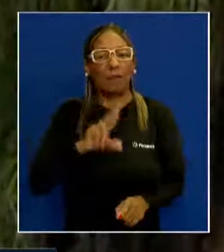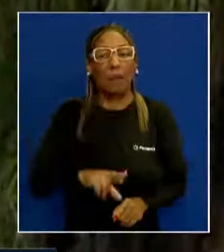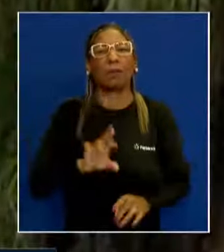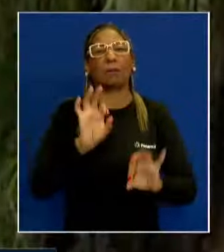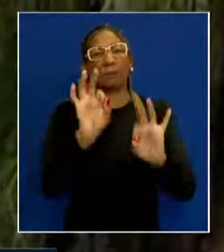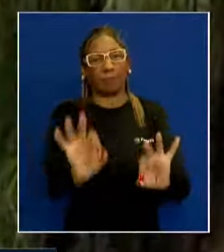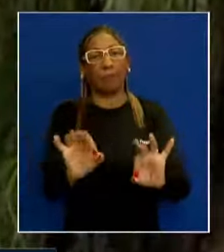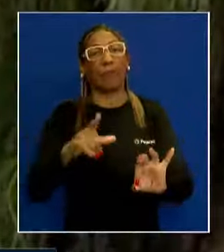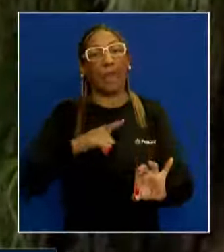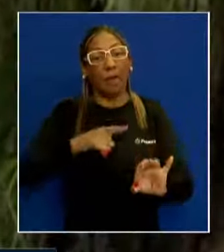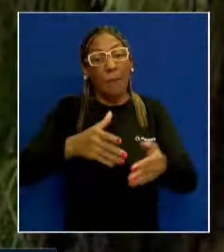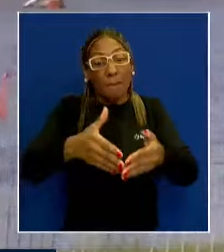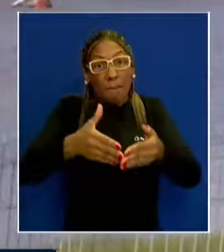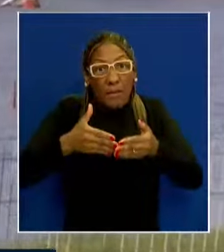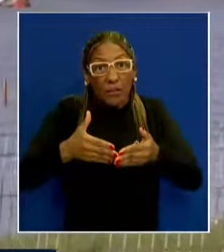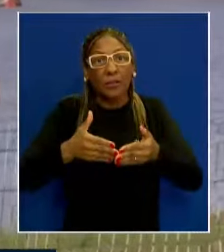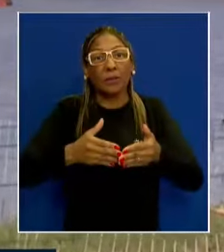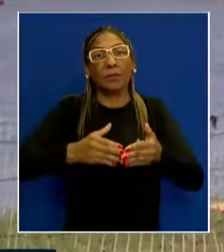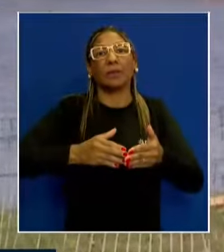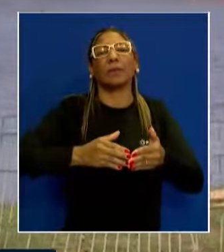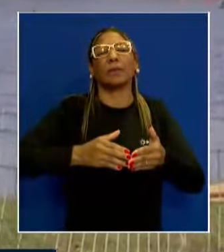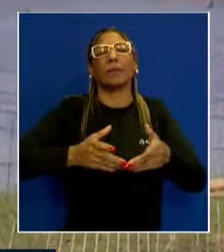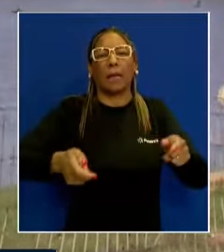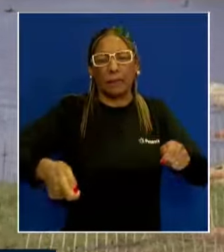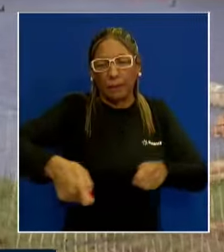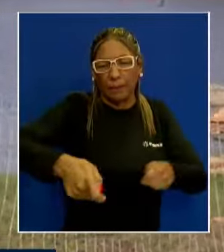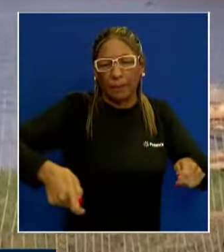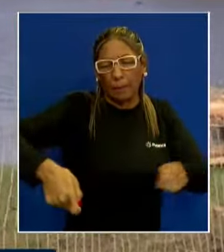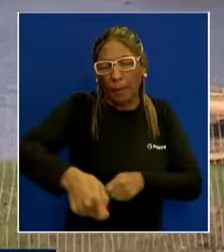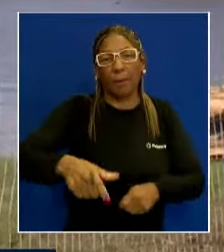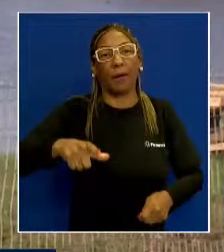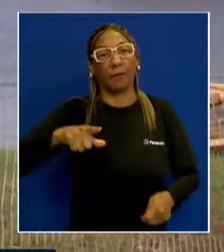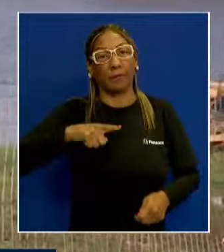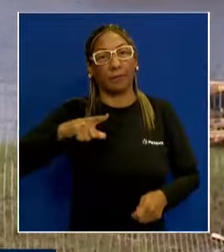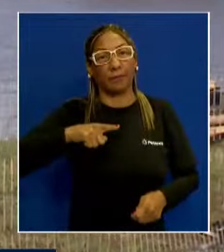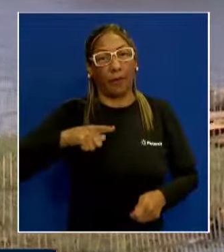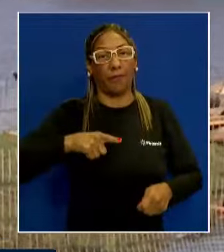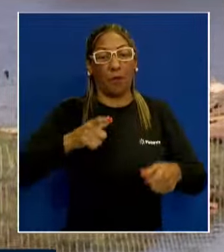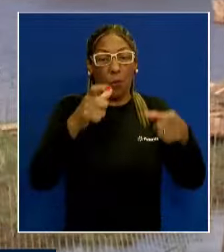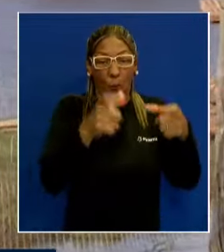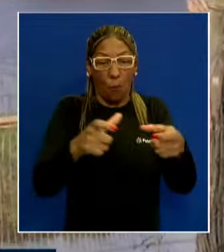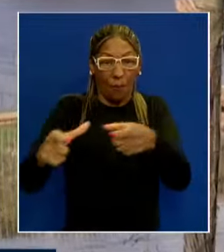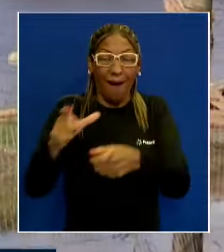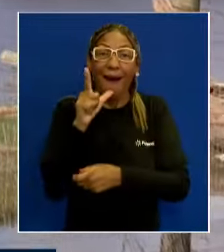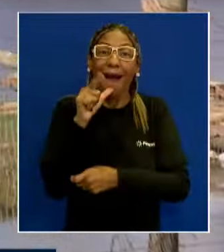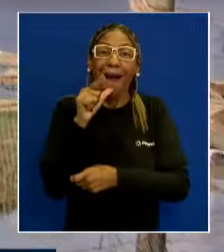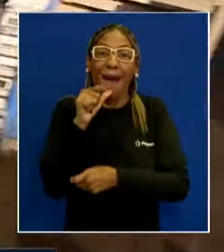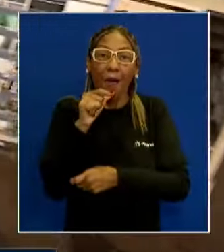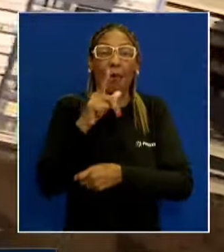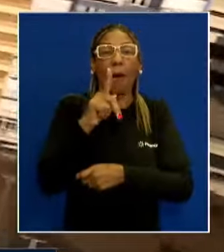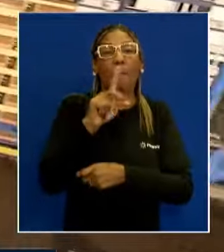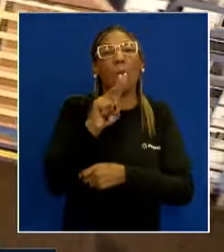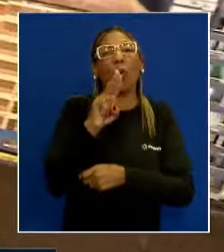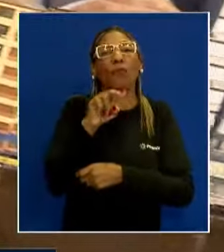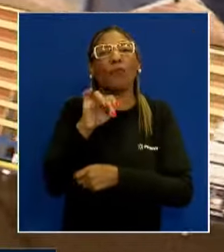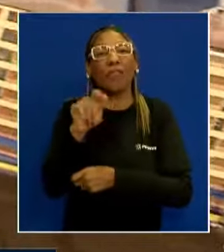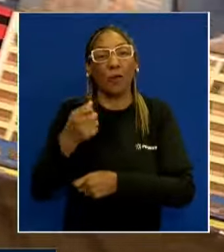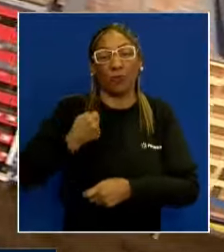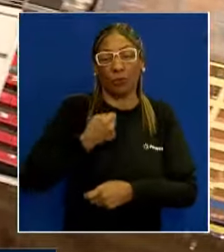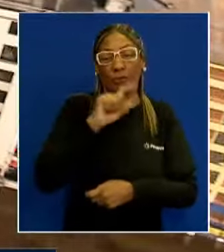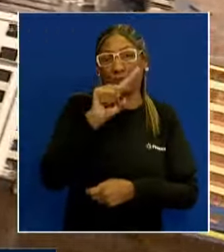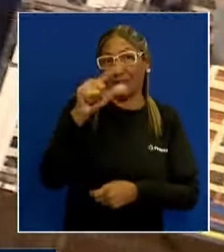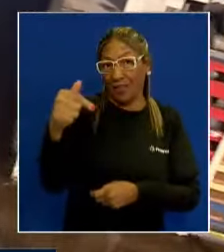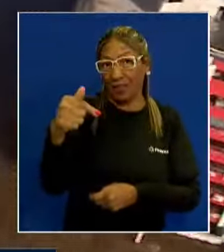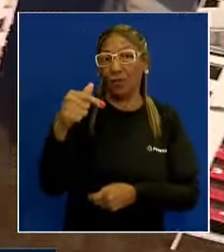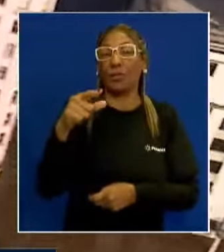A solicitação para vedação com tampas herméticas da Câmara de Despejo das Estações de Bombeamento de Água Pluvial 17 e 18 está